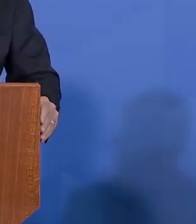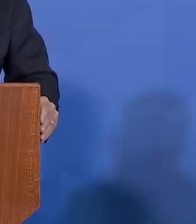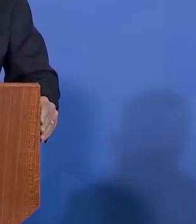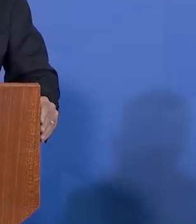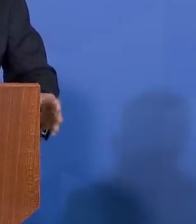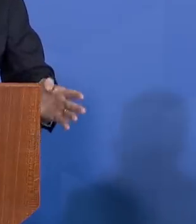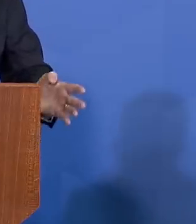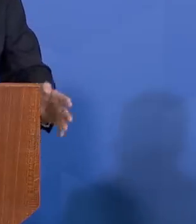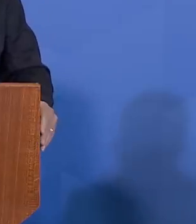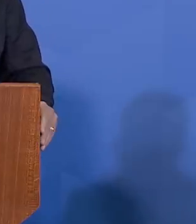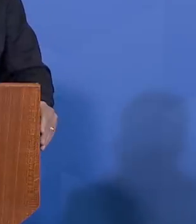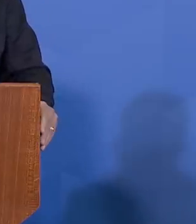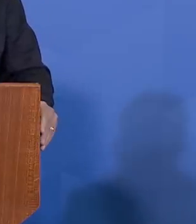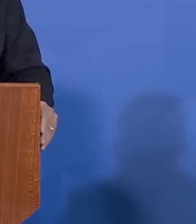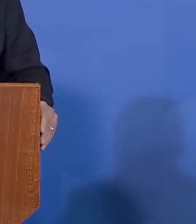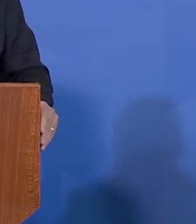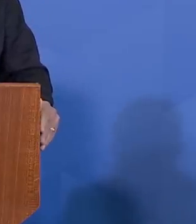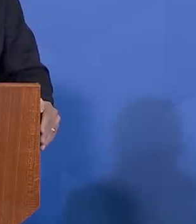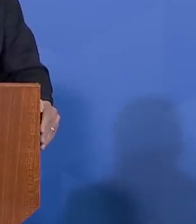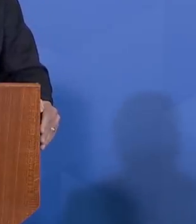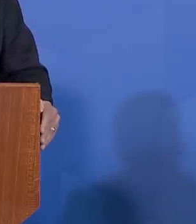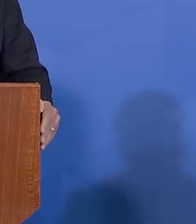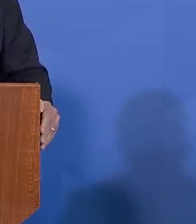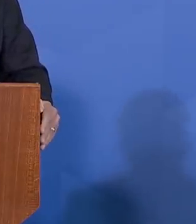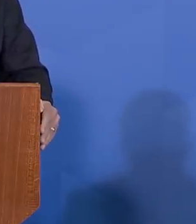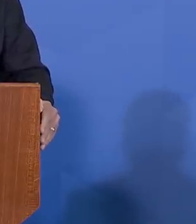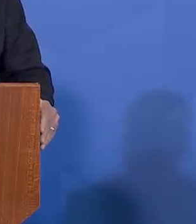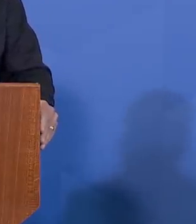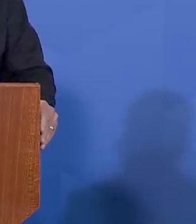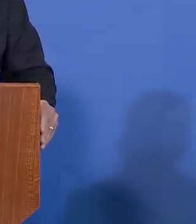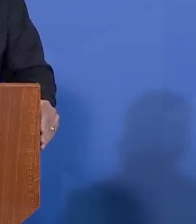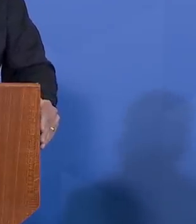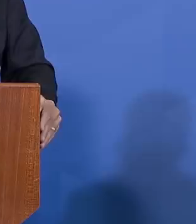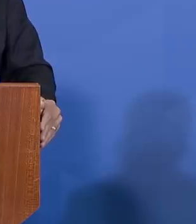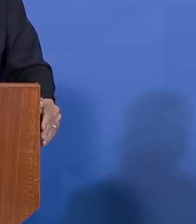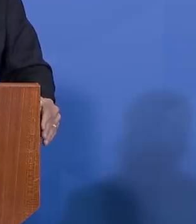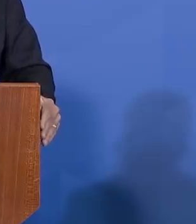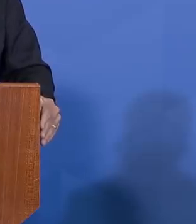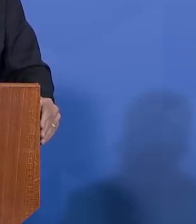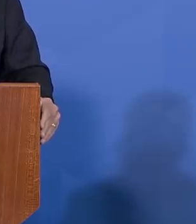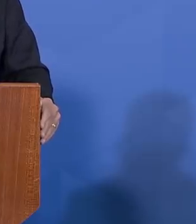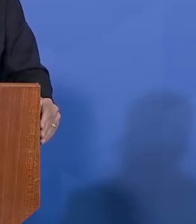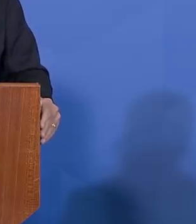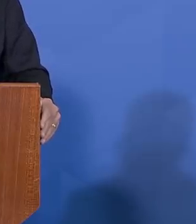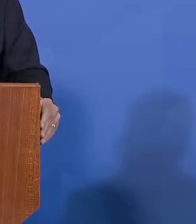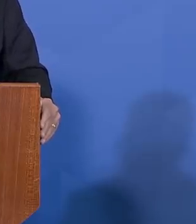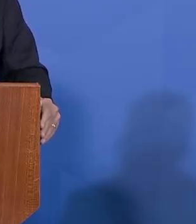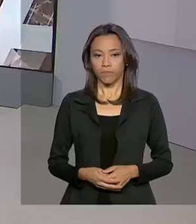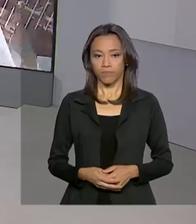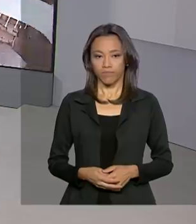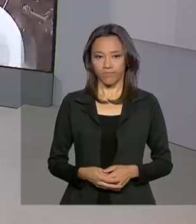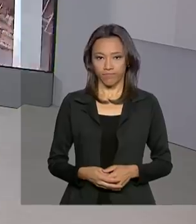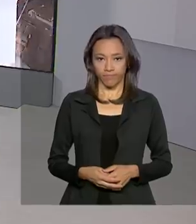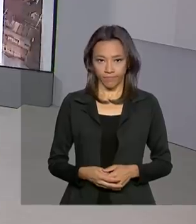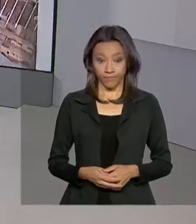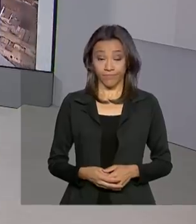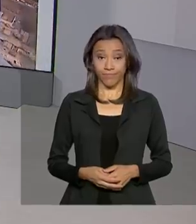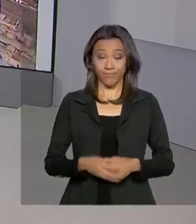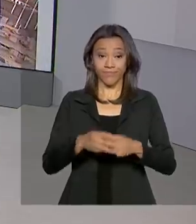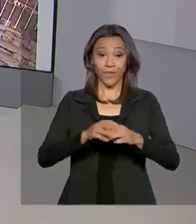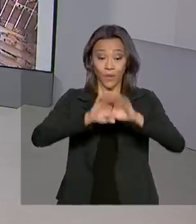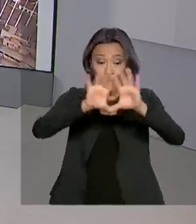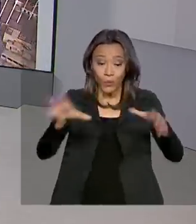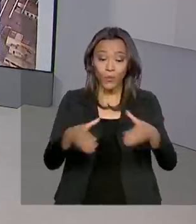E essa medida assinada hoje realmente não tem preço para o nosso querido Brasil. O